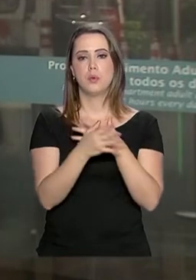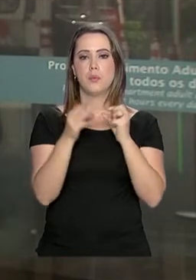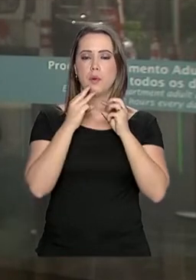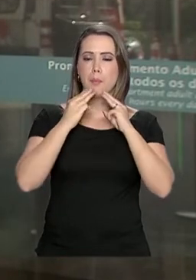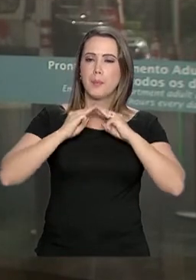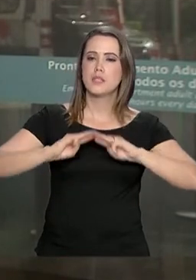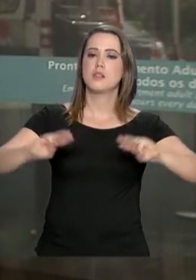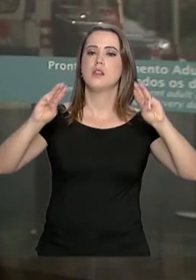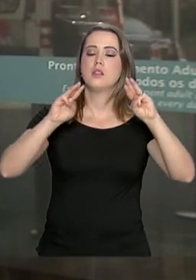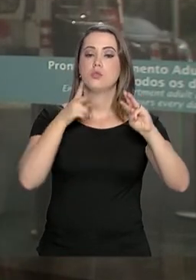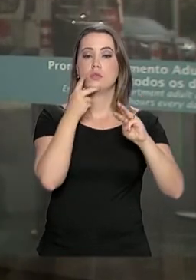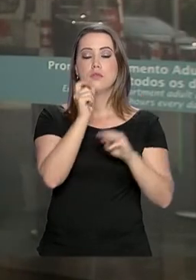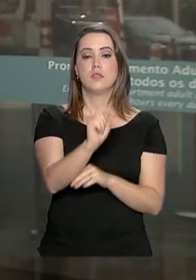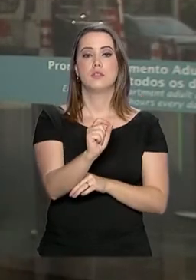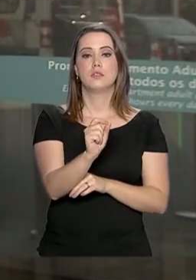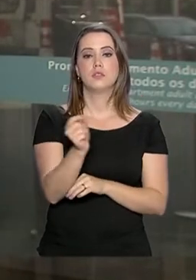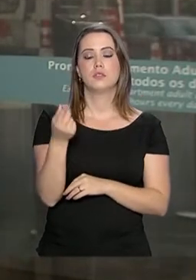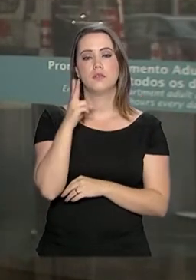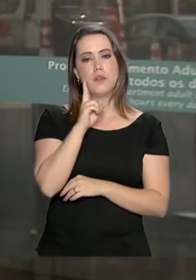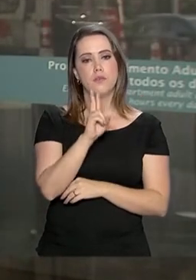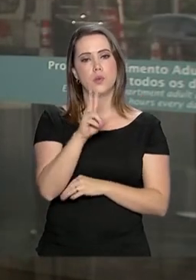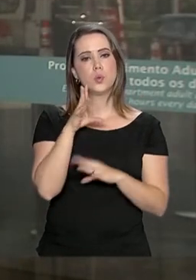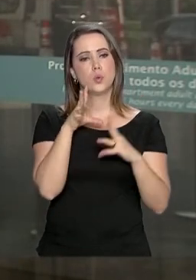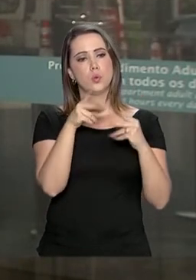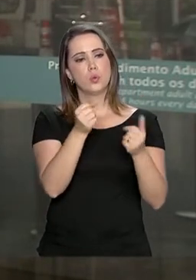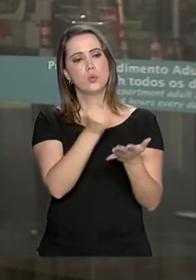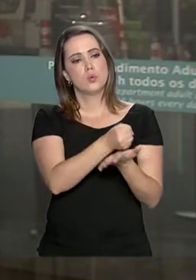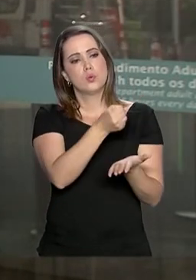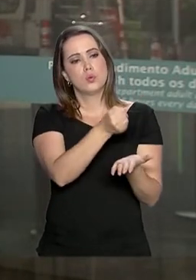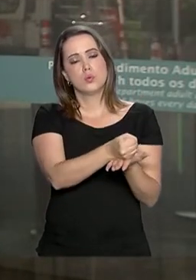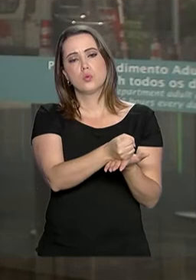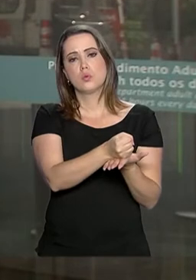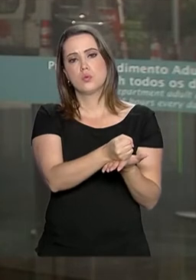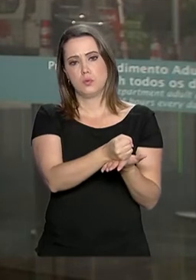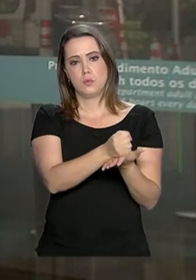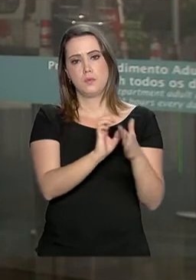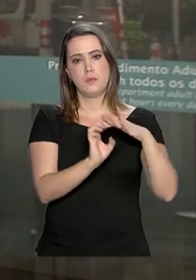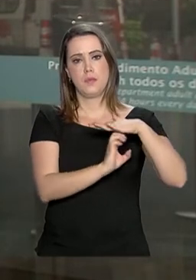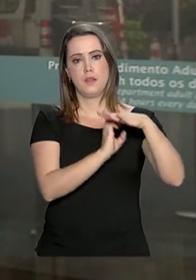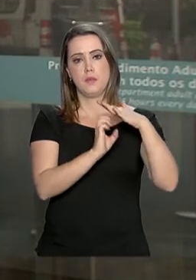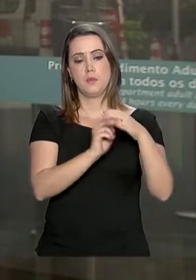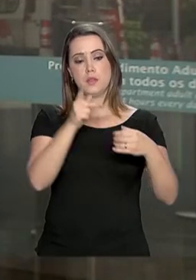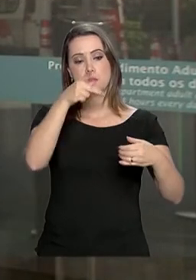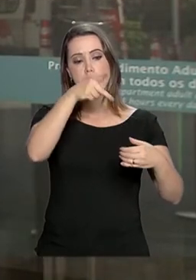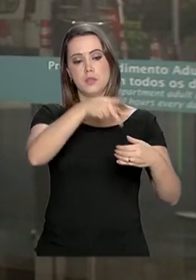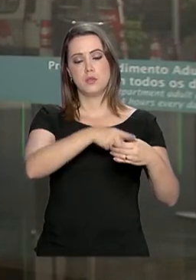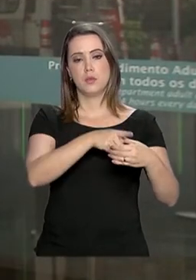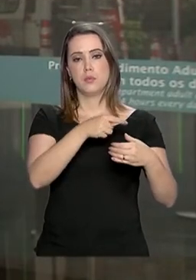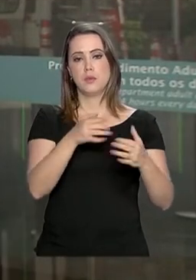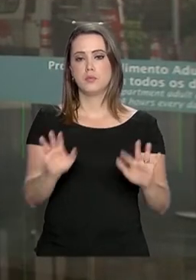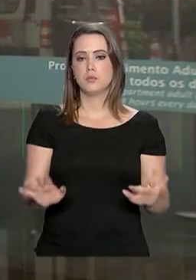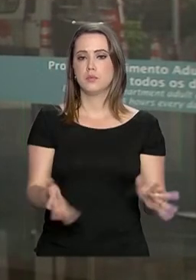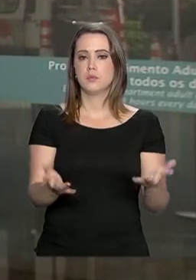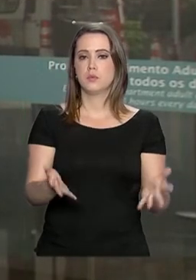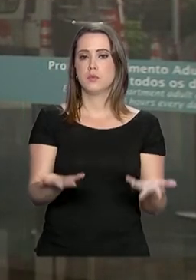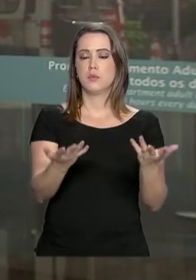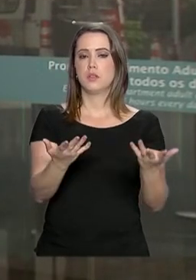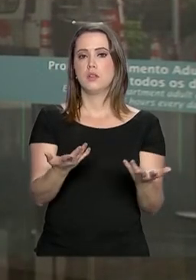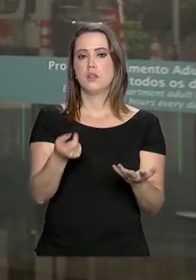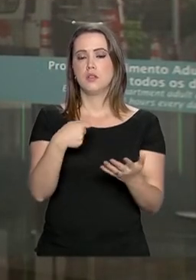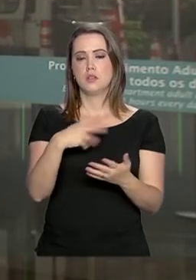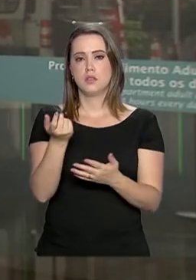uma mensagem em que fala que vai rever todos os contratos da empresa Petrobras para incentivo de